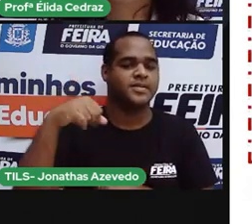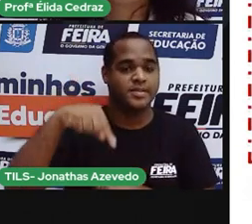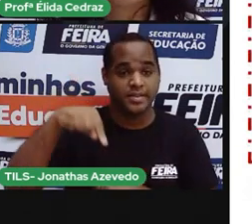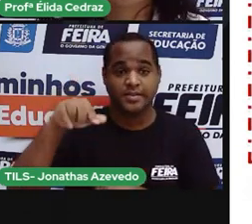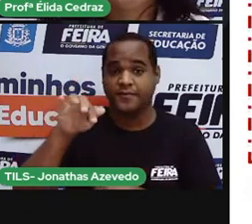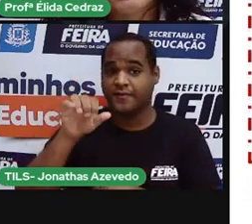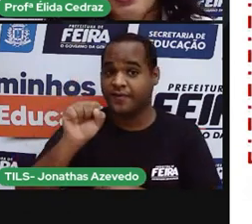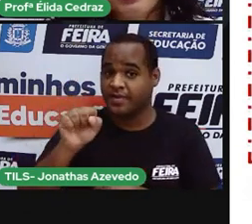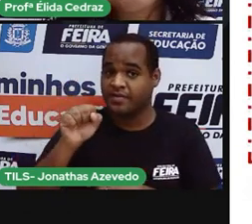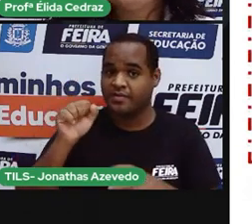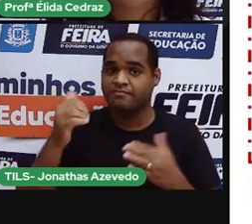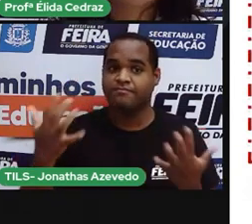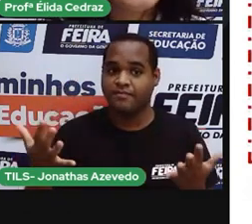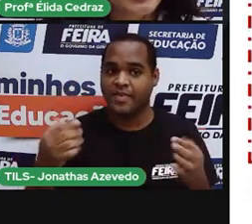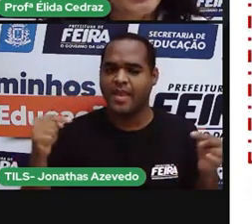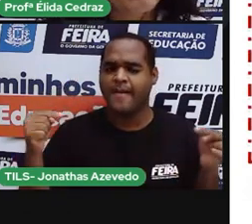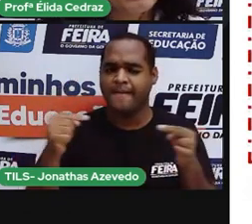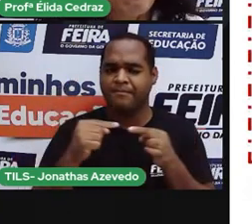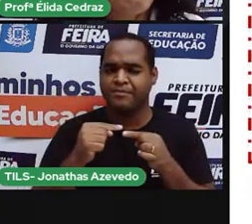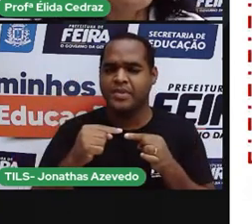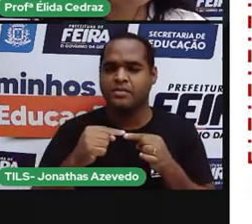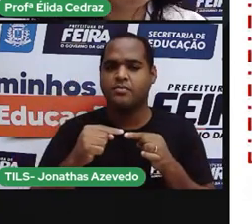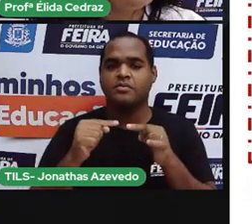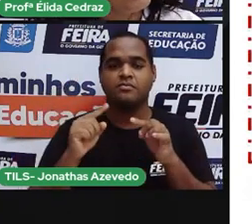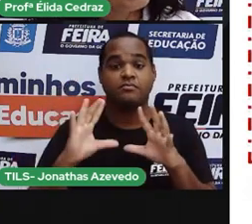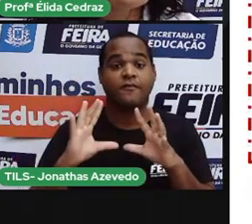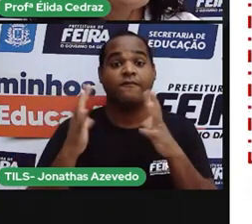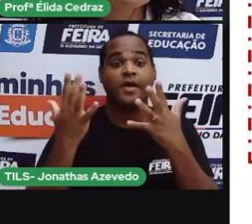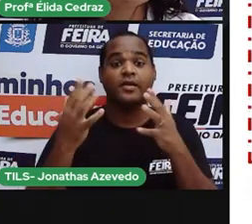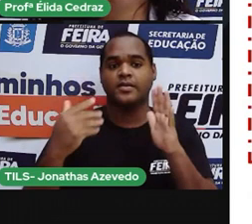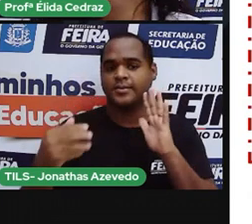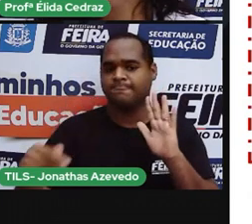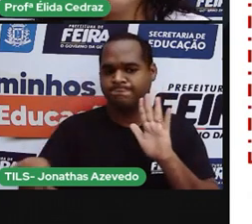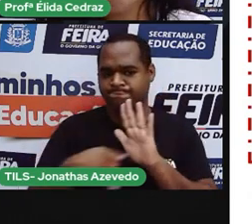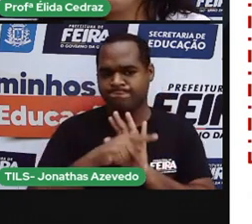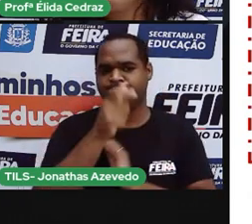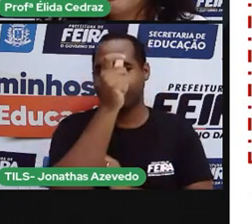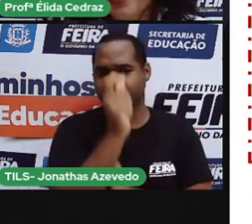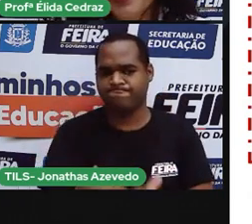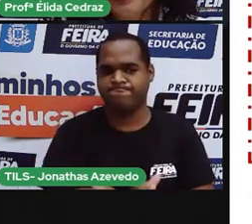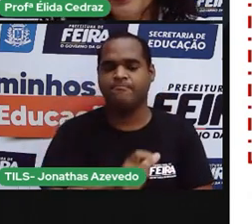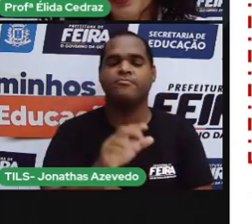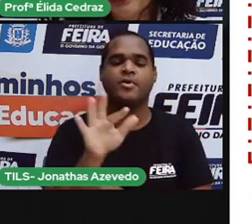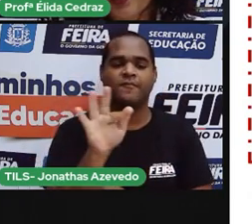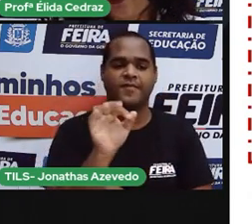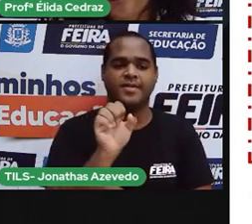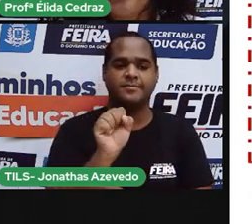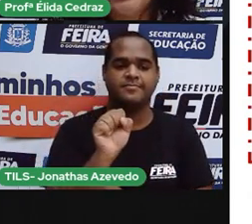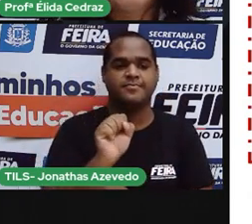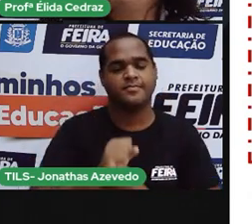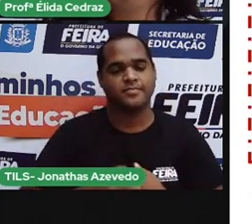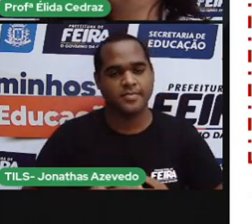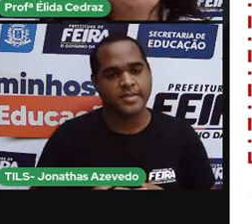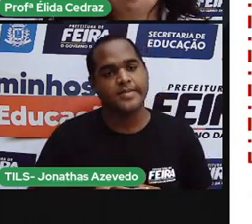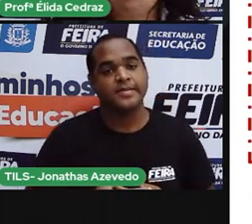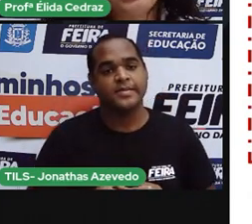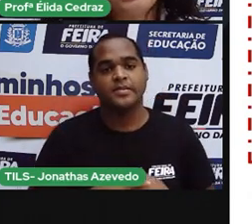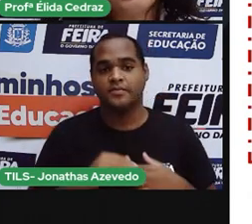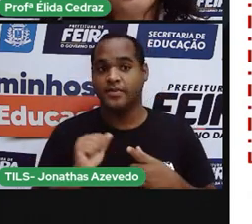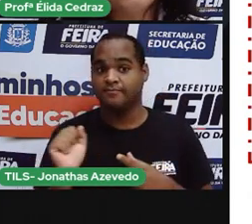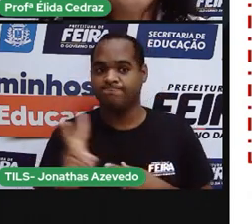Essa é a festa que realmente celebra a identidade da princesa do sertão, que